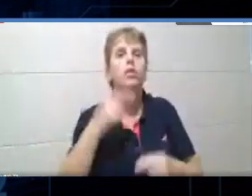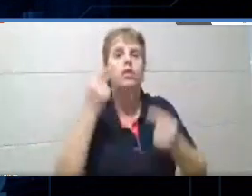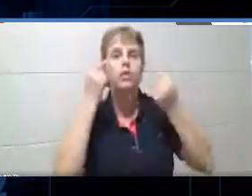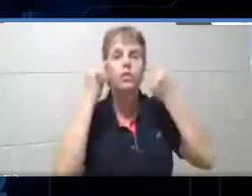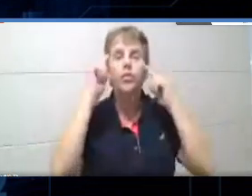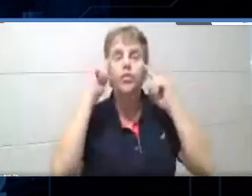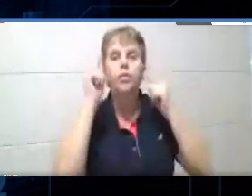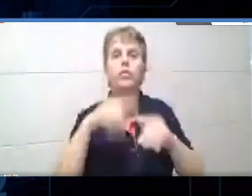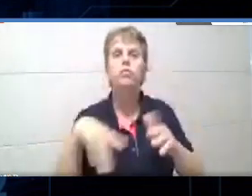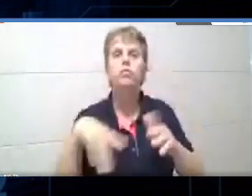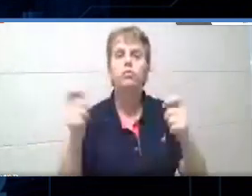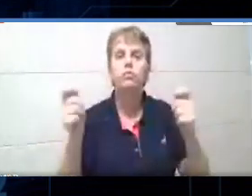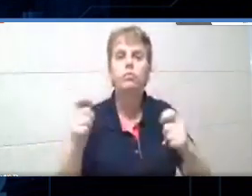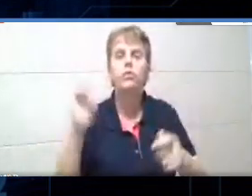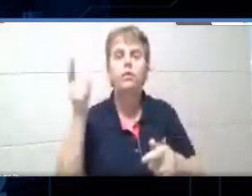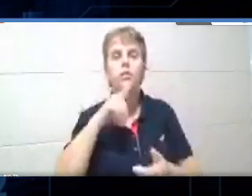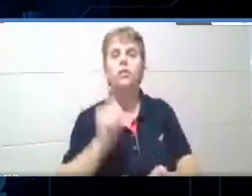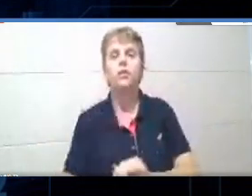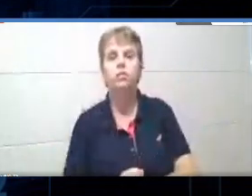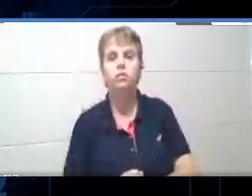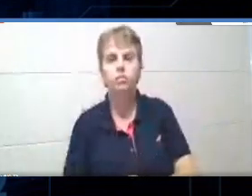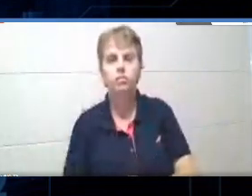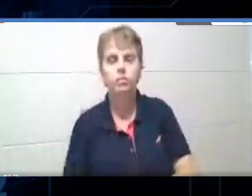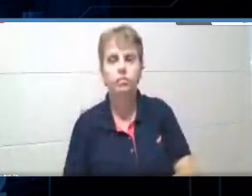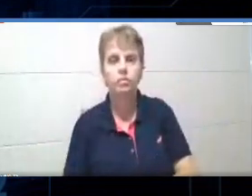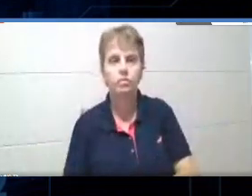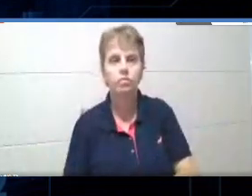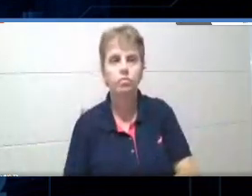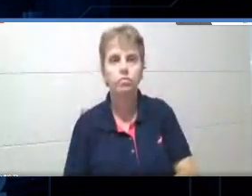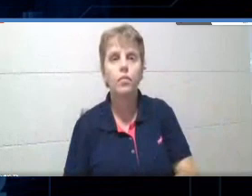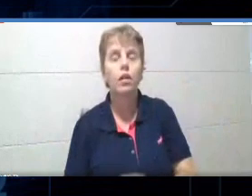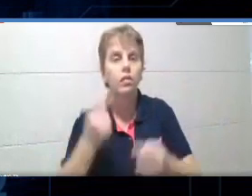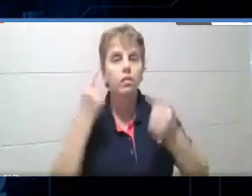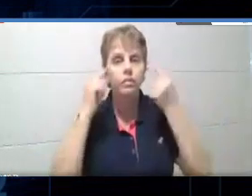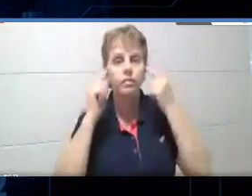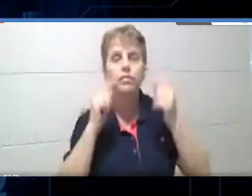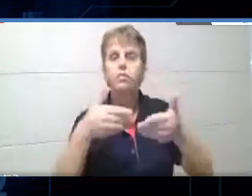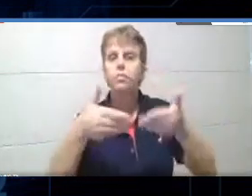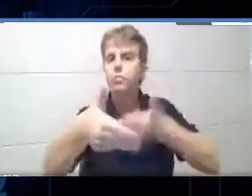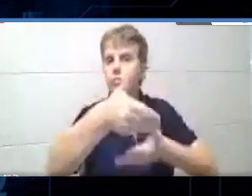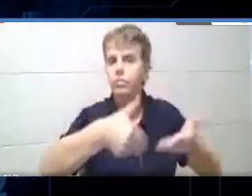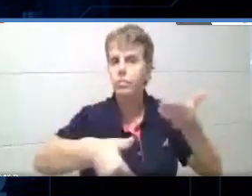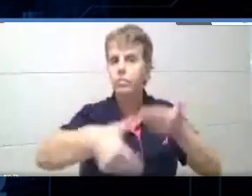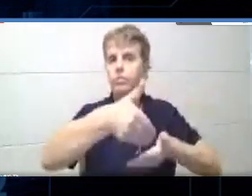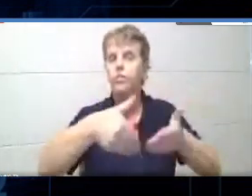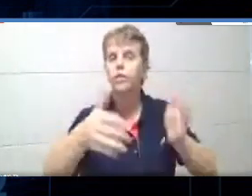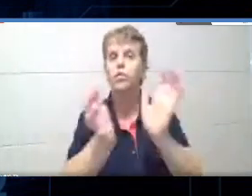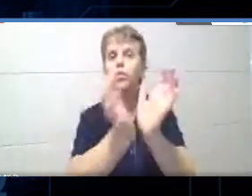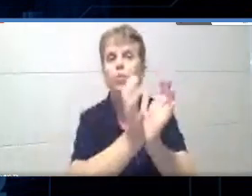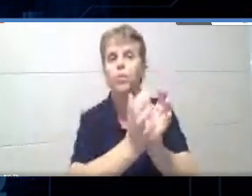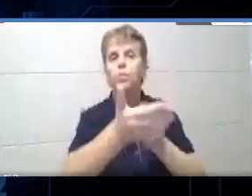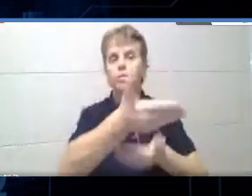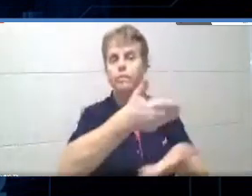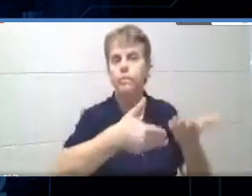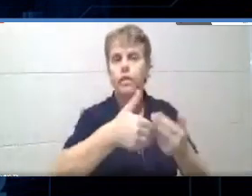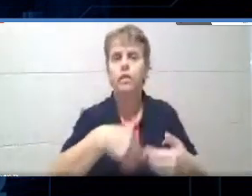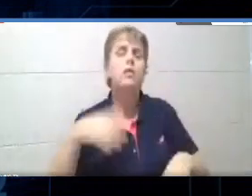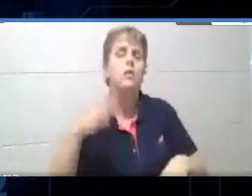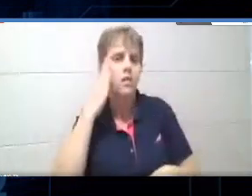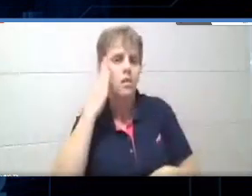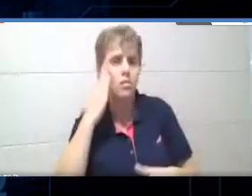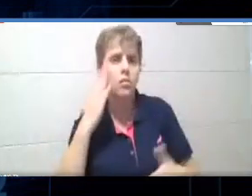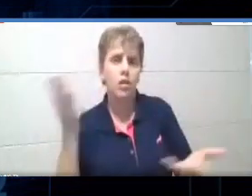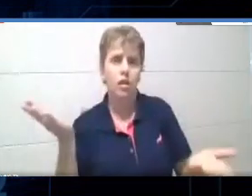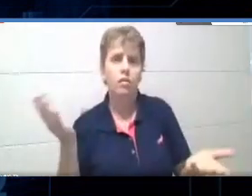possibilidades, a ideia é realmente fazer um trabalho colaborativo e nos ajudarmos, né? Eu sei que é um tempo difícil,